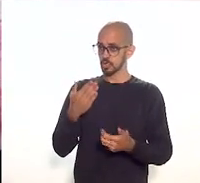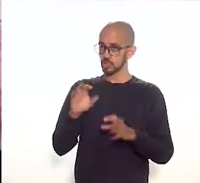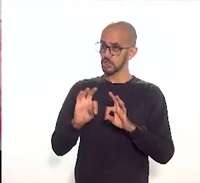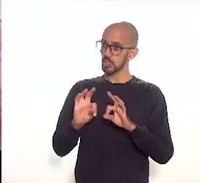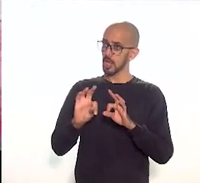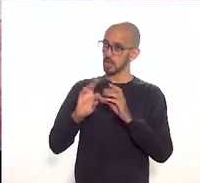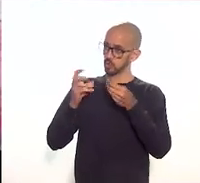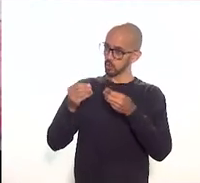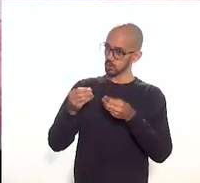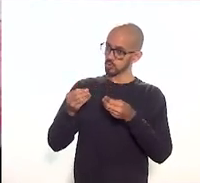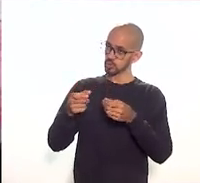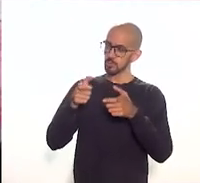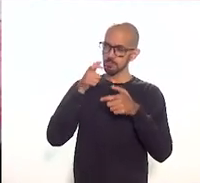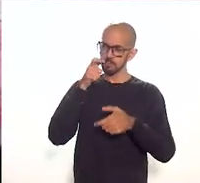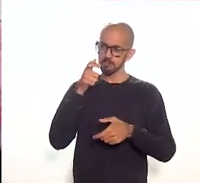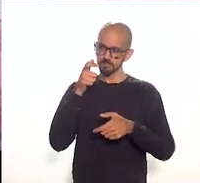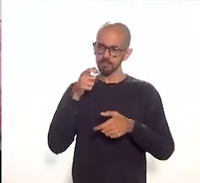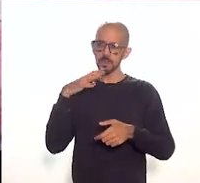ofício.